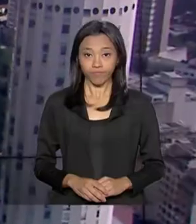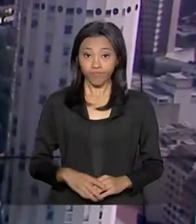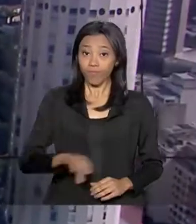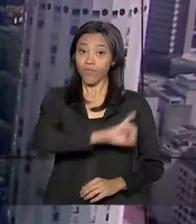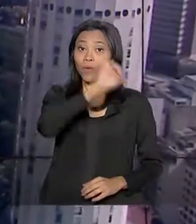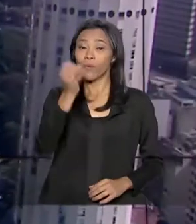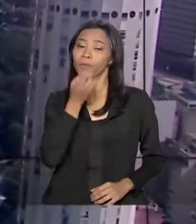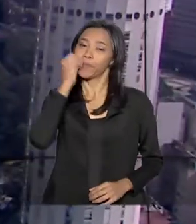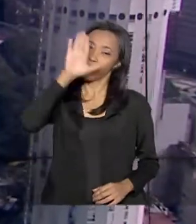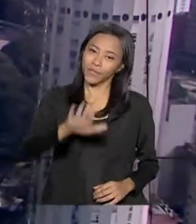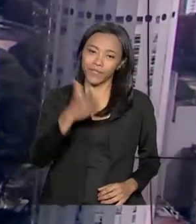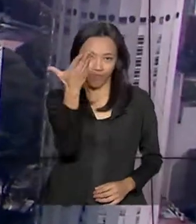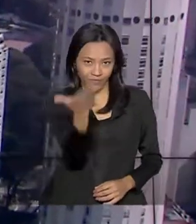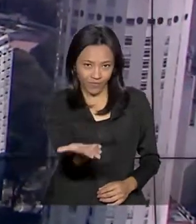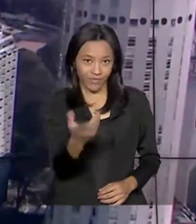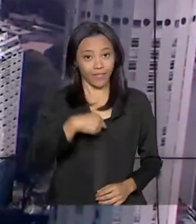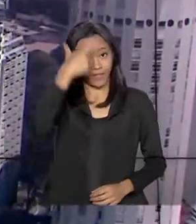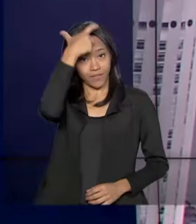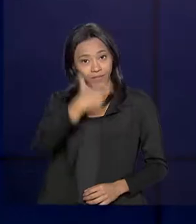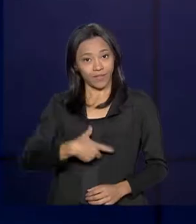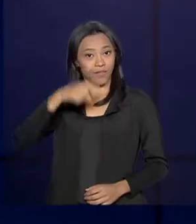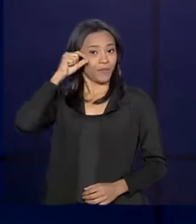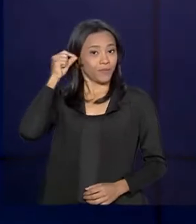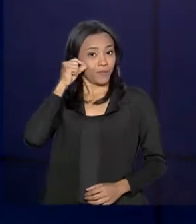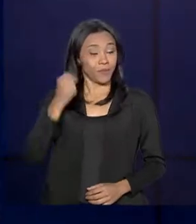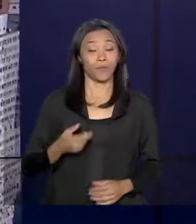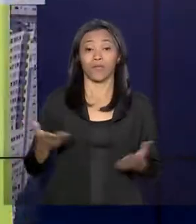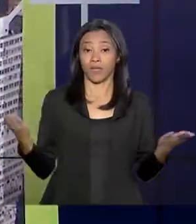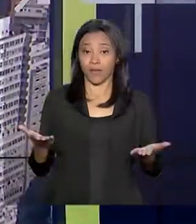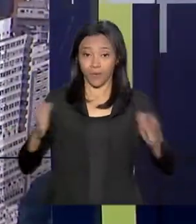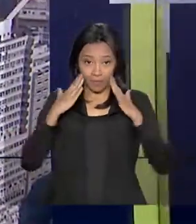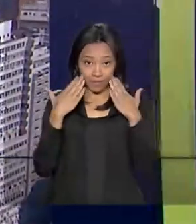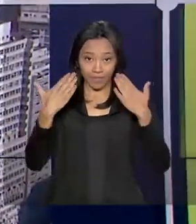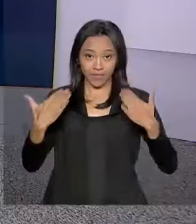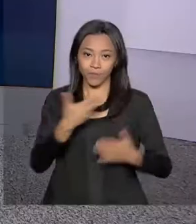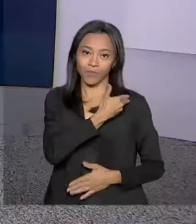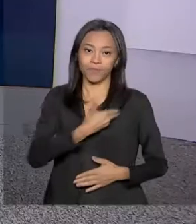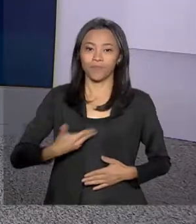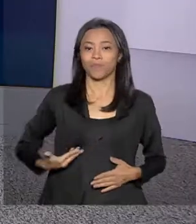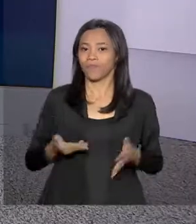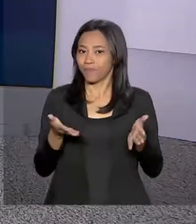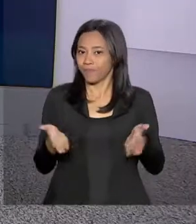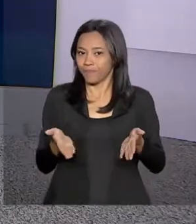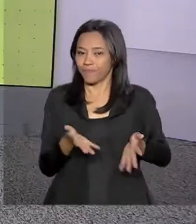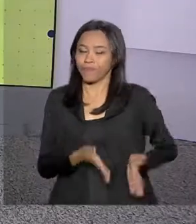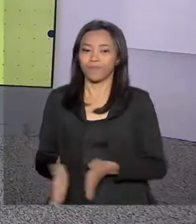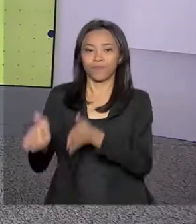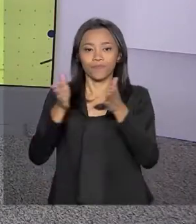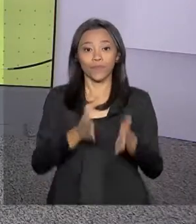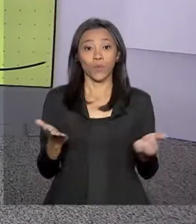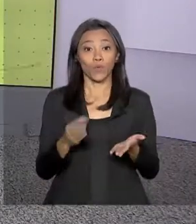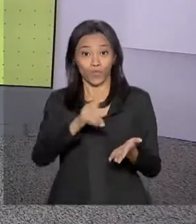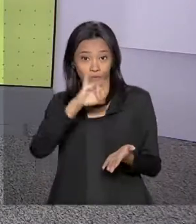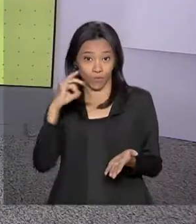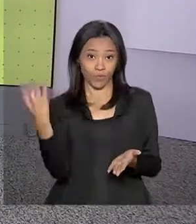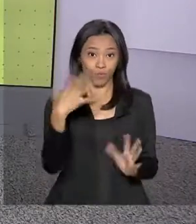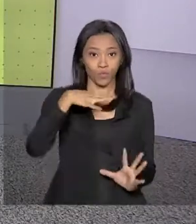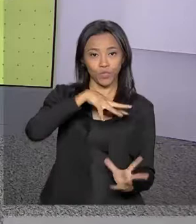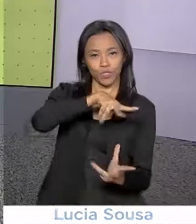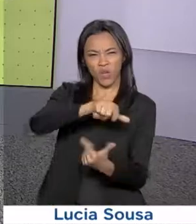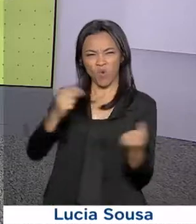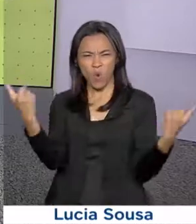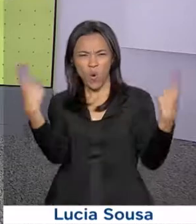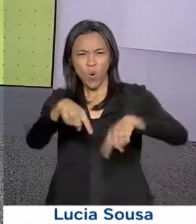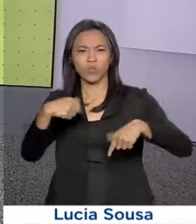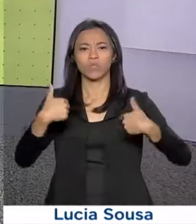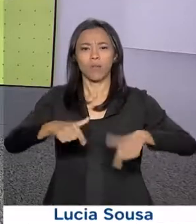Olá, boa tarde para você. Eu sou Roberto Camargo e está no ar o Governo Agora. Hoje é o Dia Mundial de Combate ao Trabalho